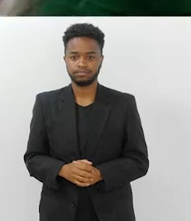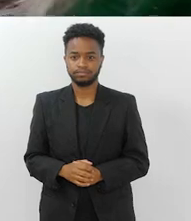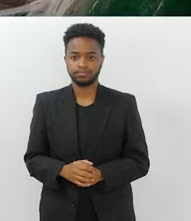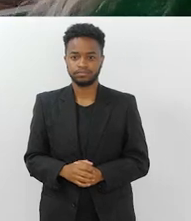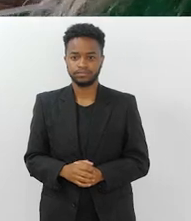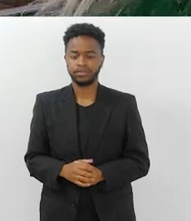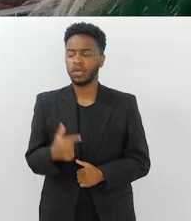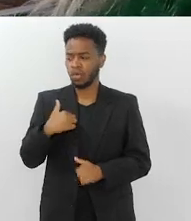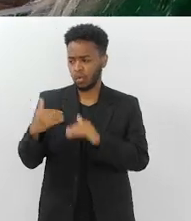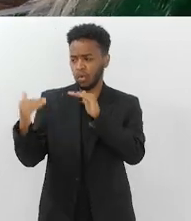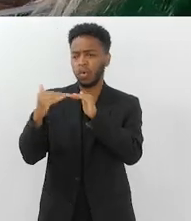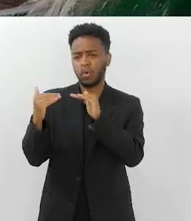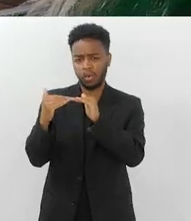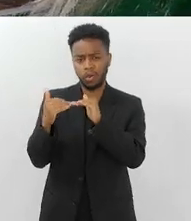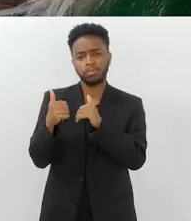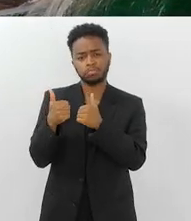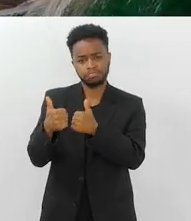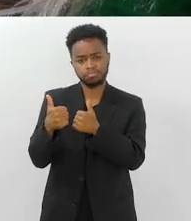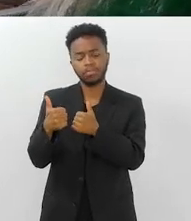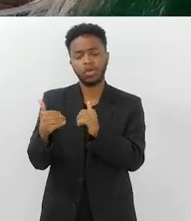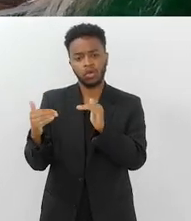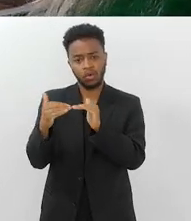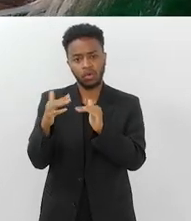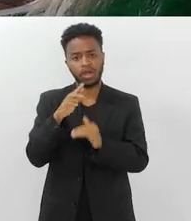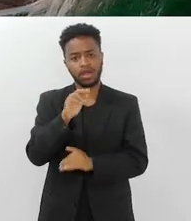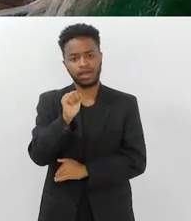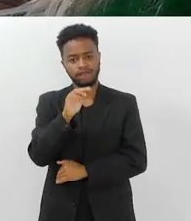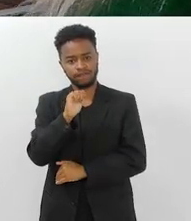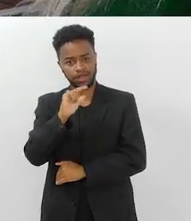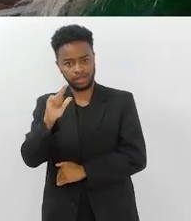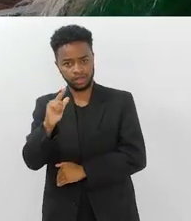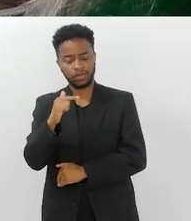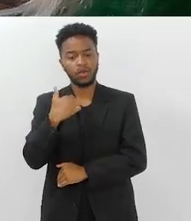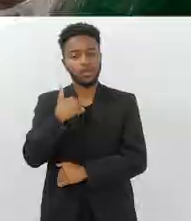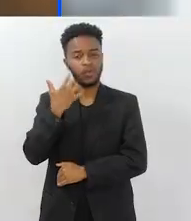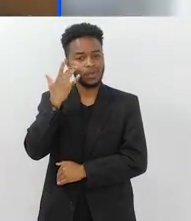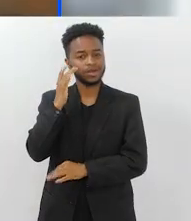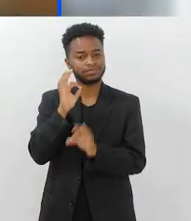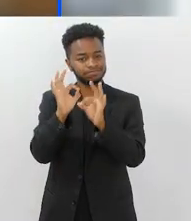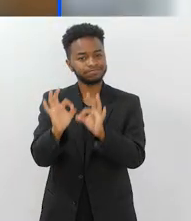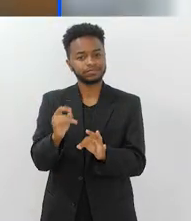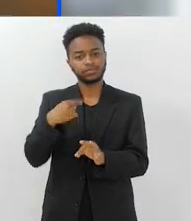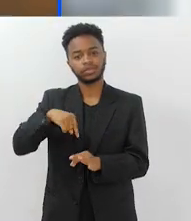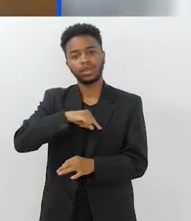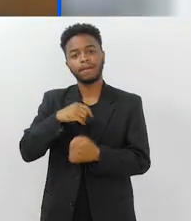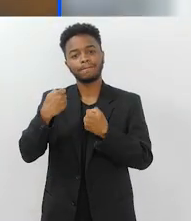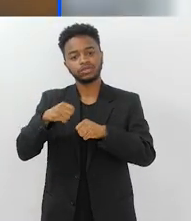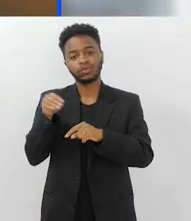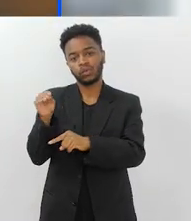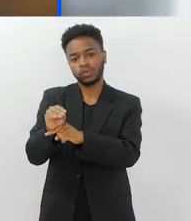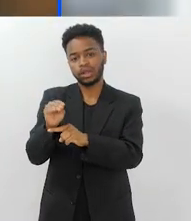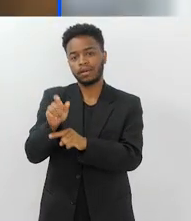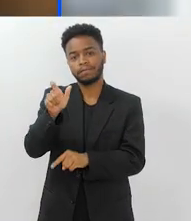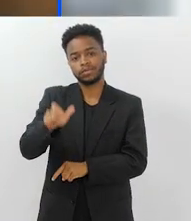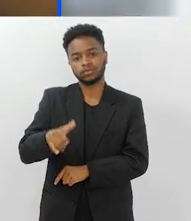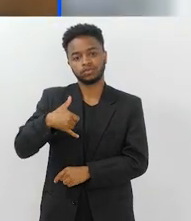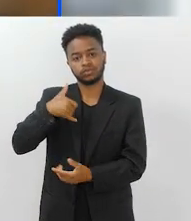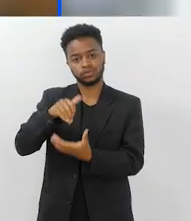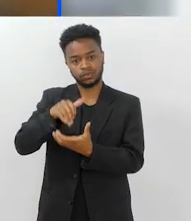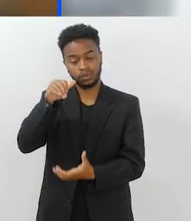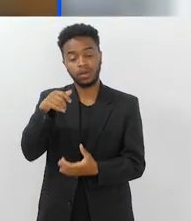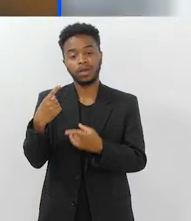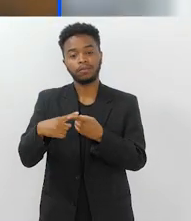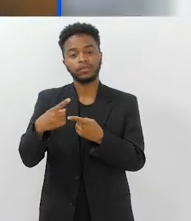totalmente, concordo com o doutor Rafael, eu acho que é isso, precisamos cuidar dos nossos idosos, né?